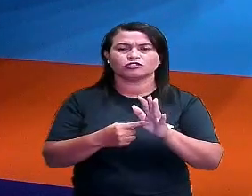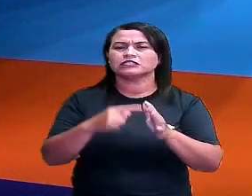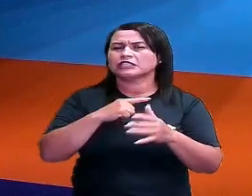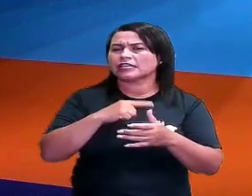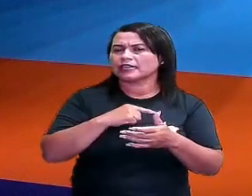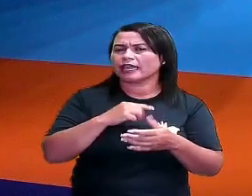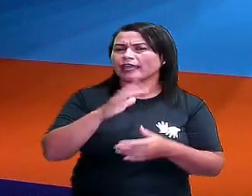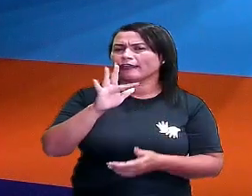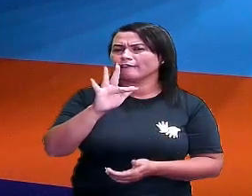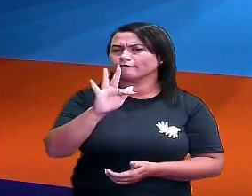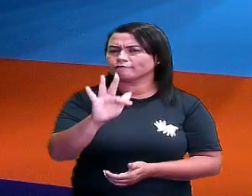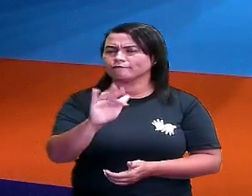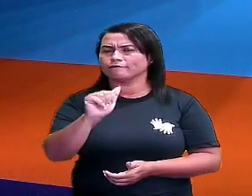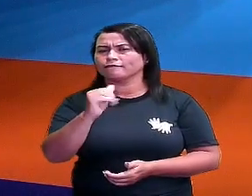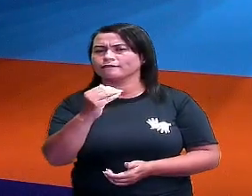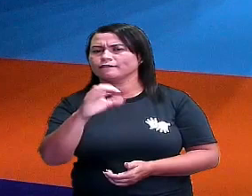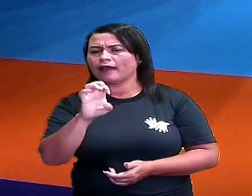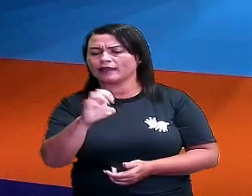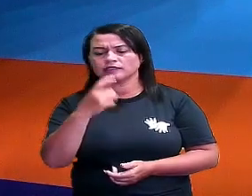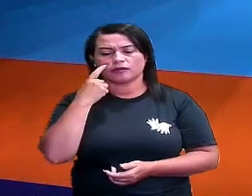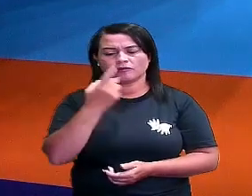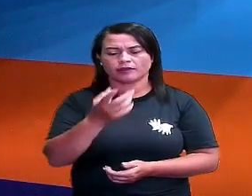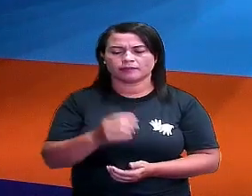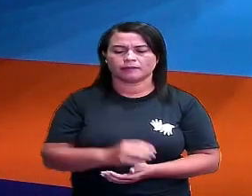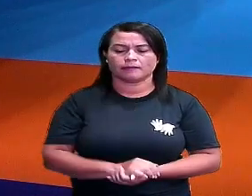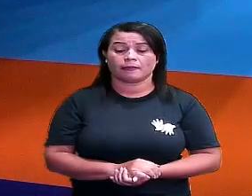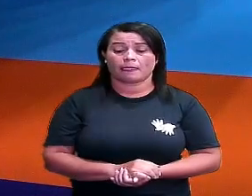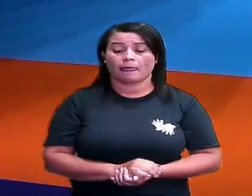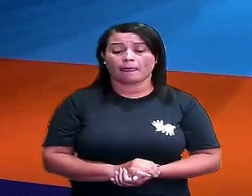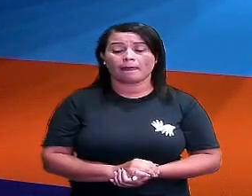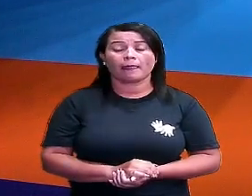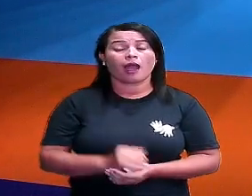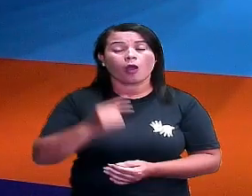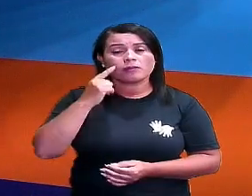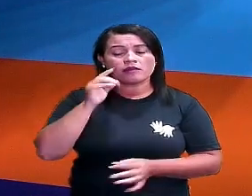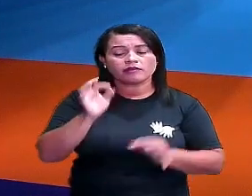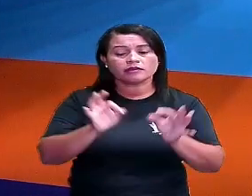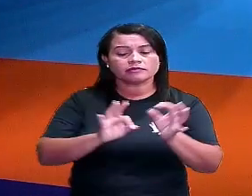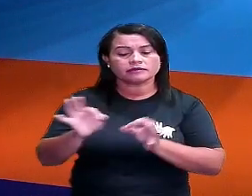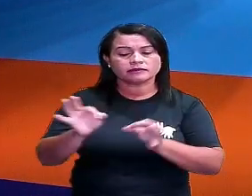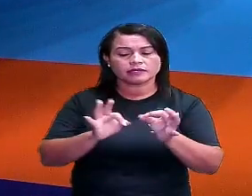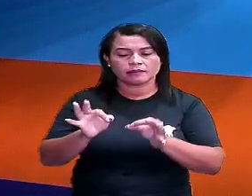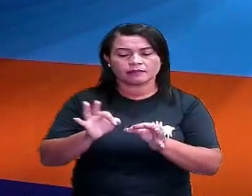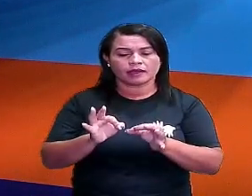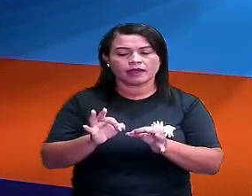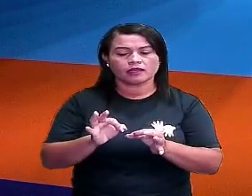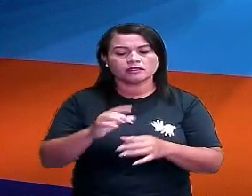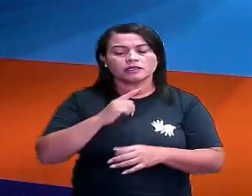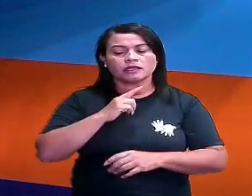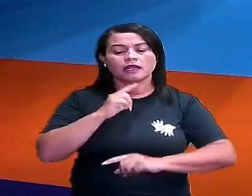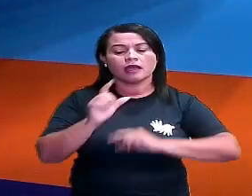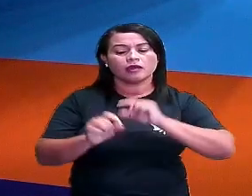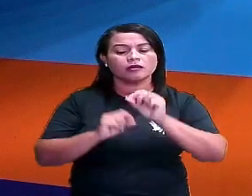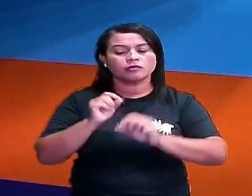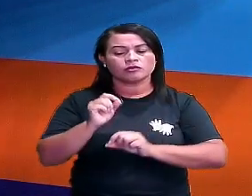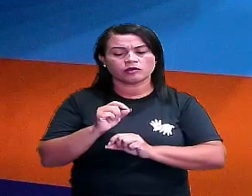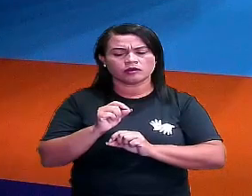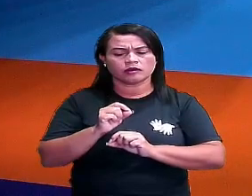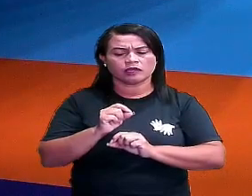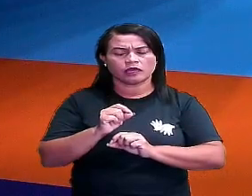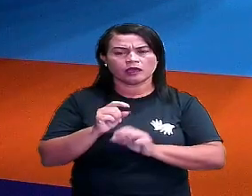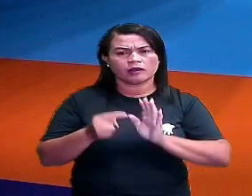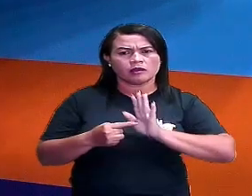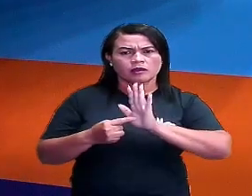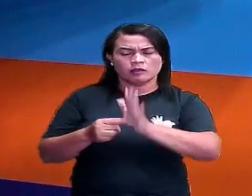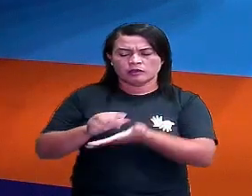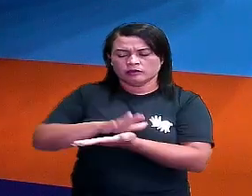face. Vamos ver o que é que ele representa. Na planificação do cilindro, a gente vê aí... Aqui, professora, quando